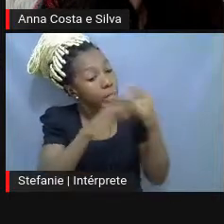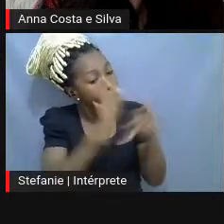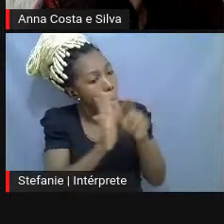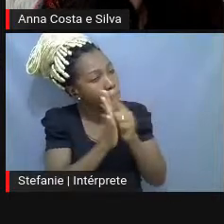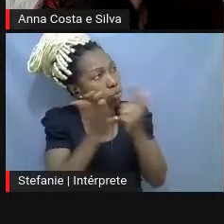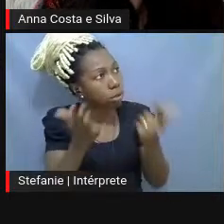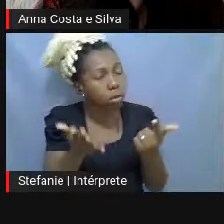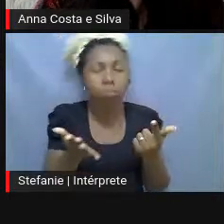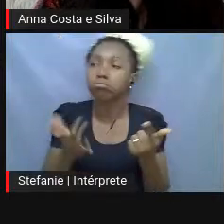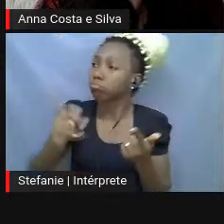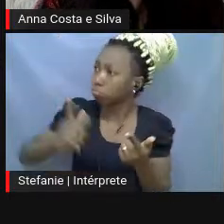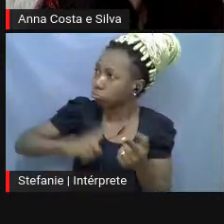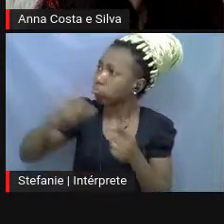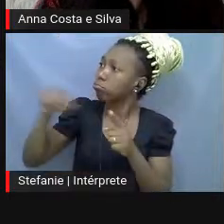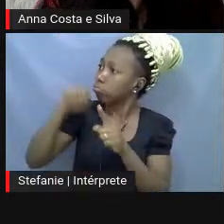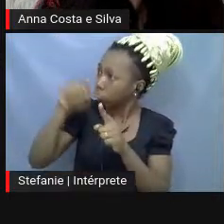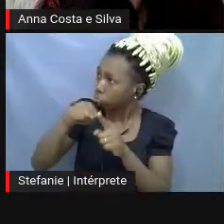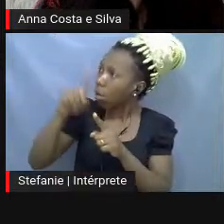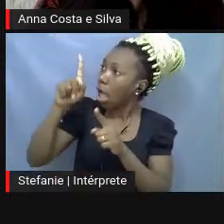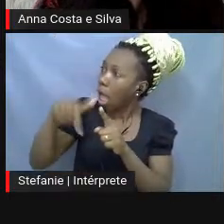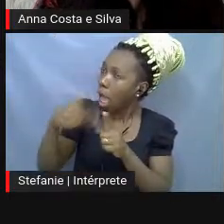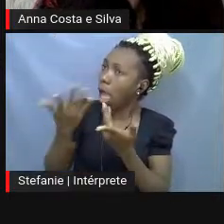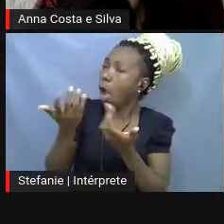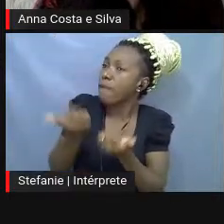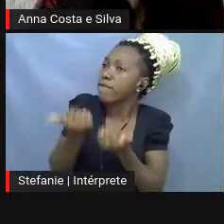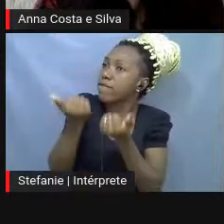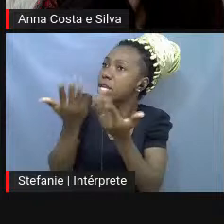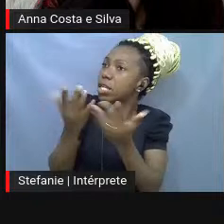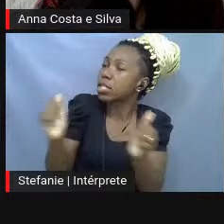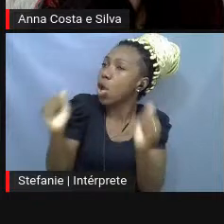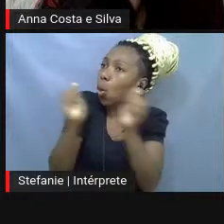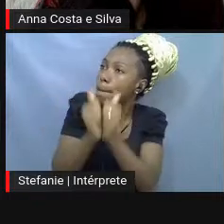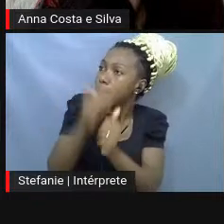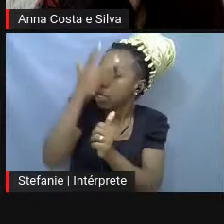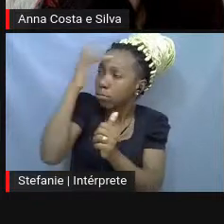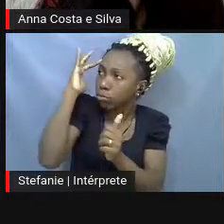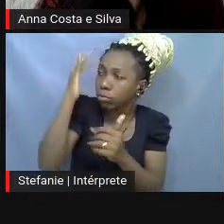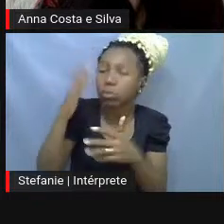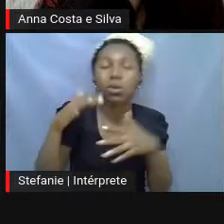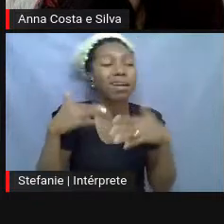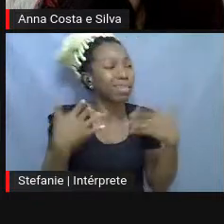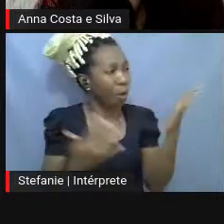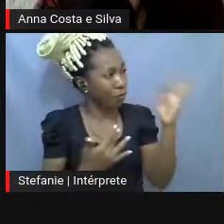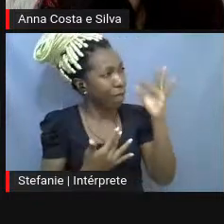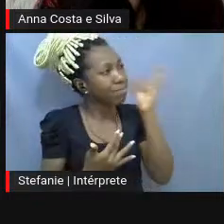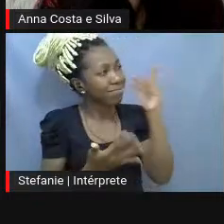tem uma finalidade. É oferecer companhia. Tá. Mas tão pessoalmente, tá? Ok, Ana?